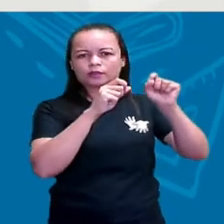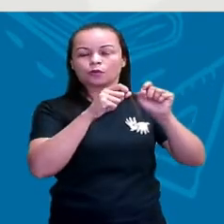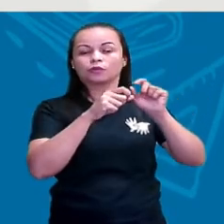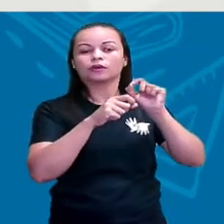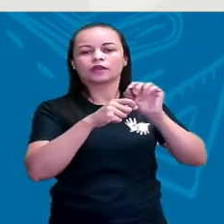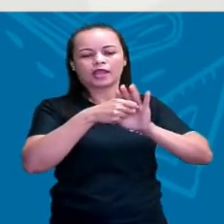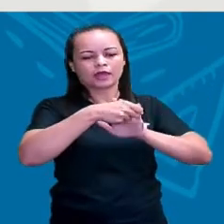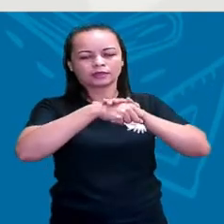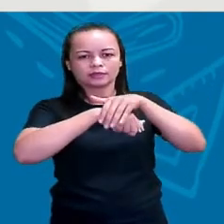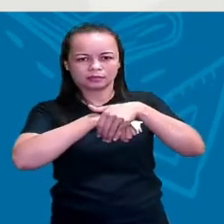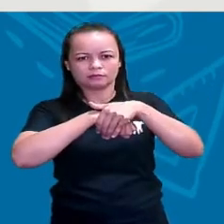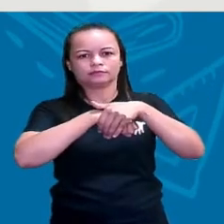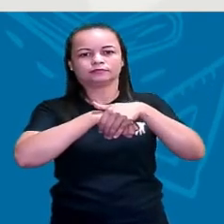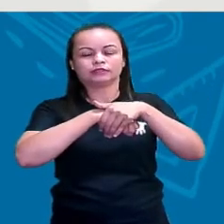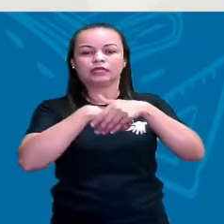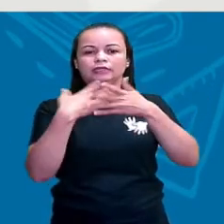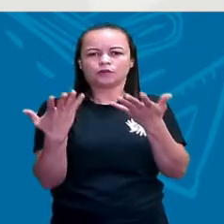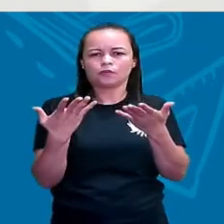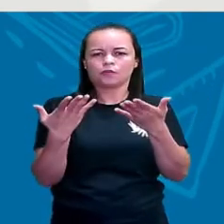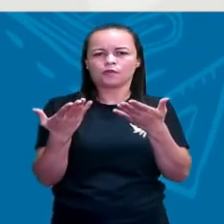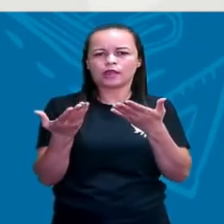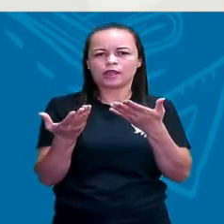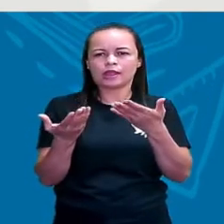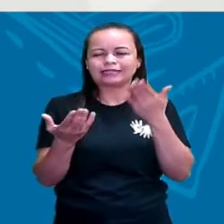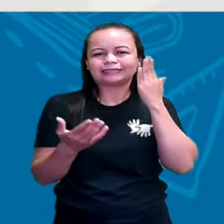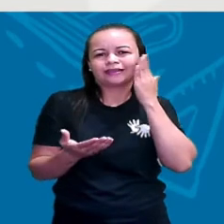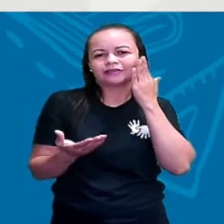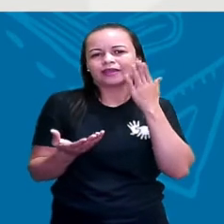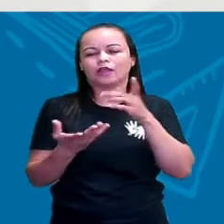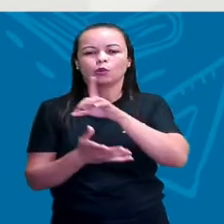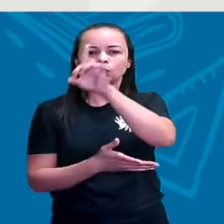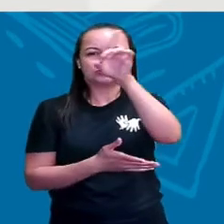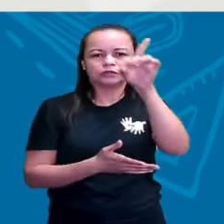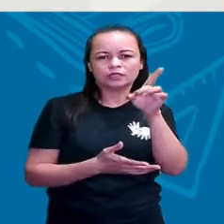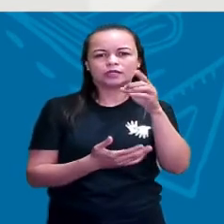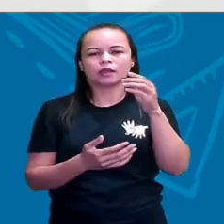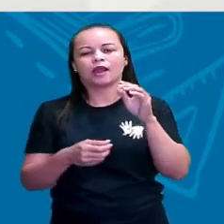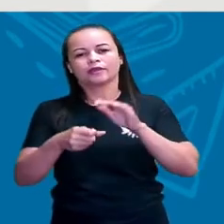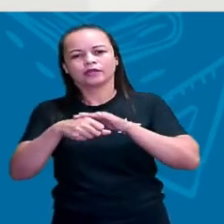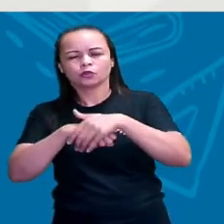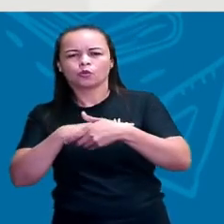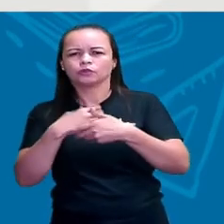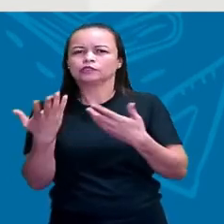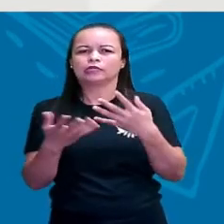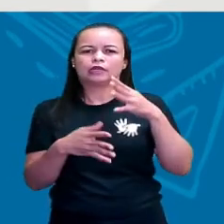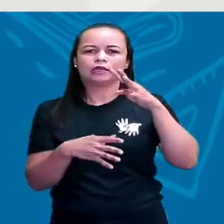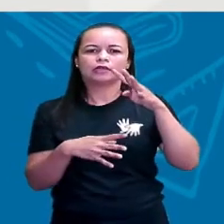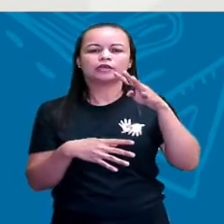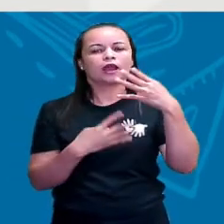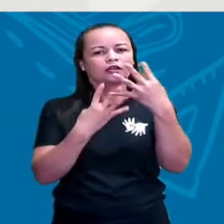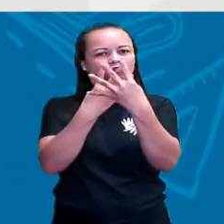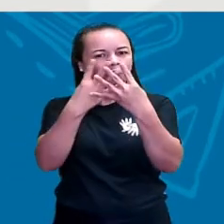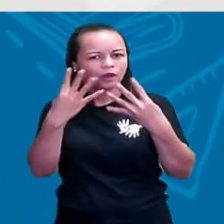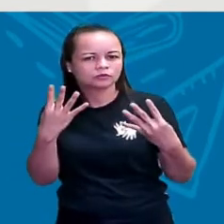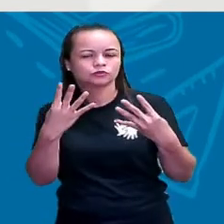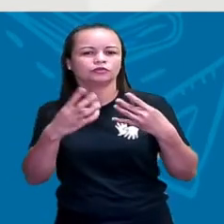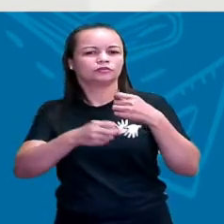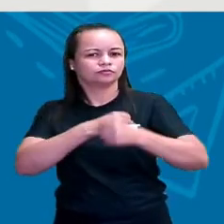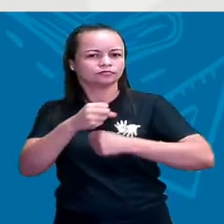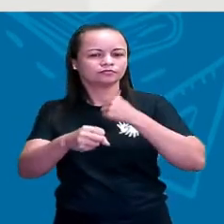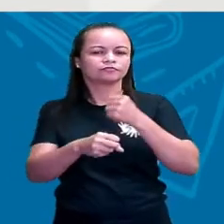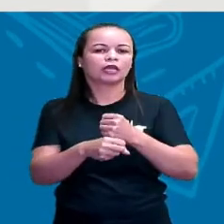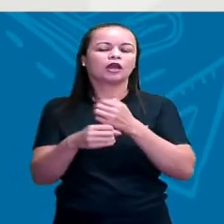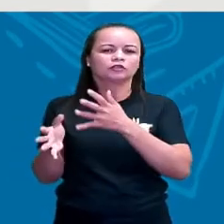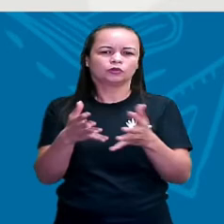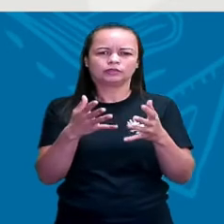isso é a sucessão do dia e da noite. Existem as quatro estações. Tem período do ano que está mais quente. Tem período do ano que está